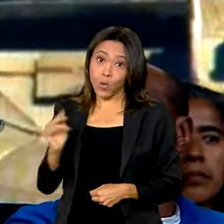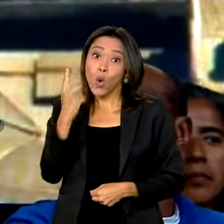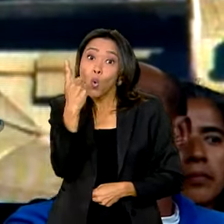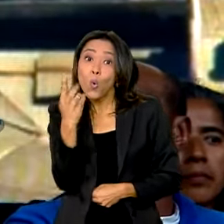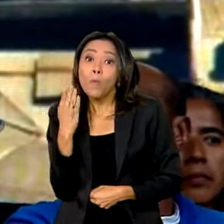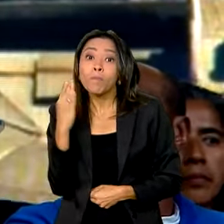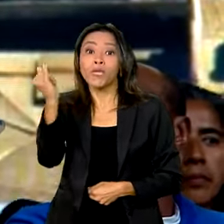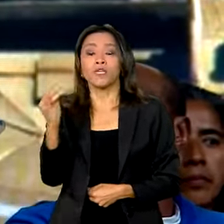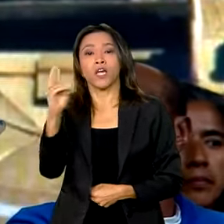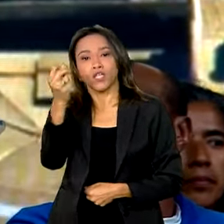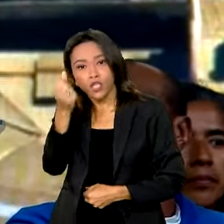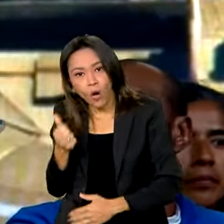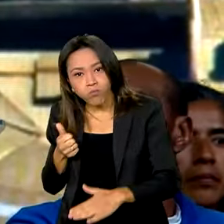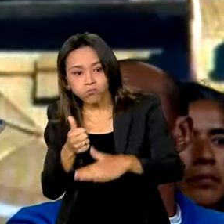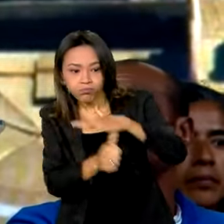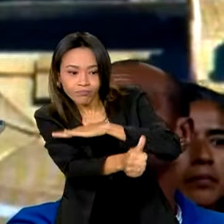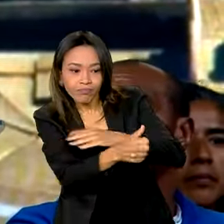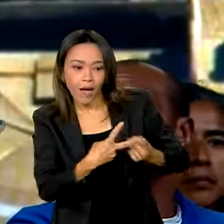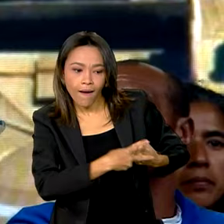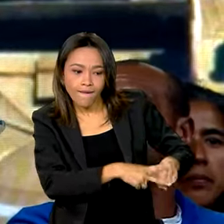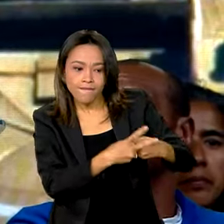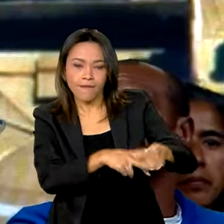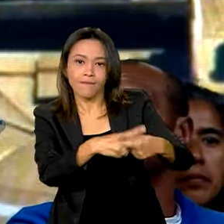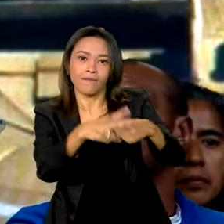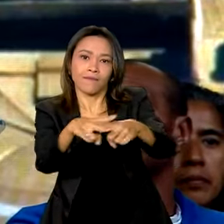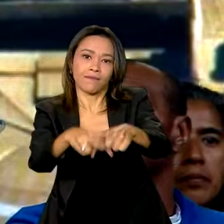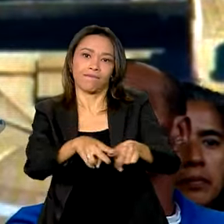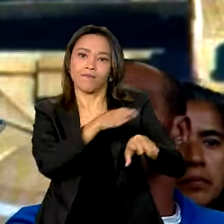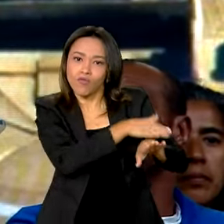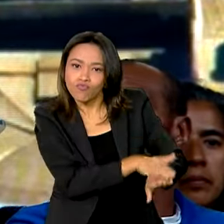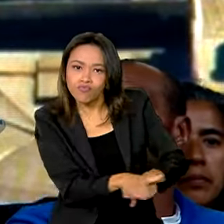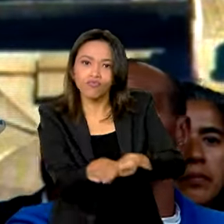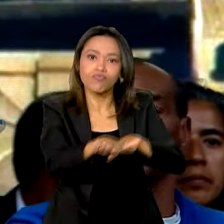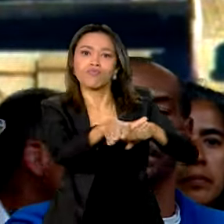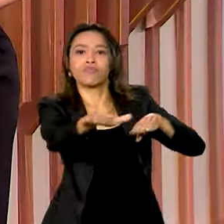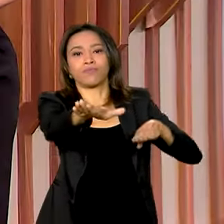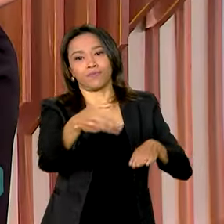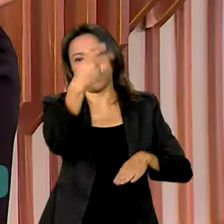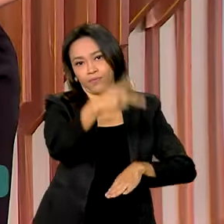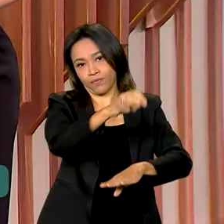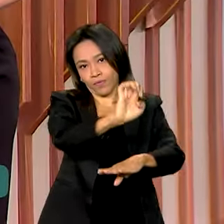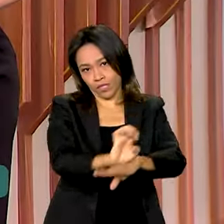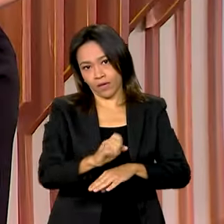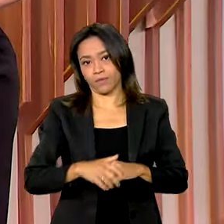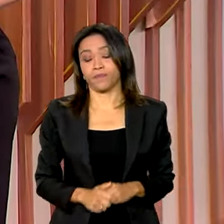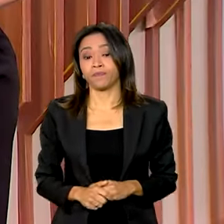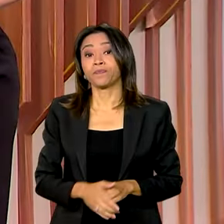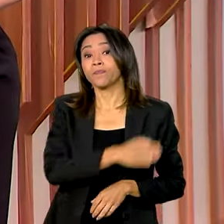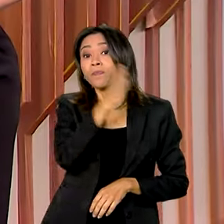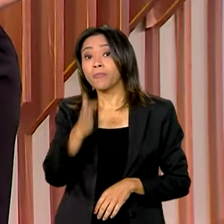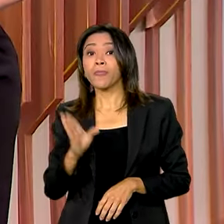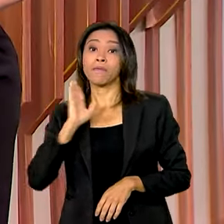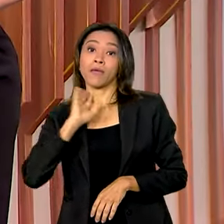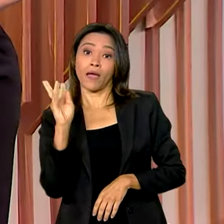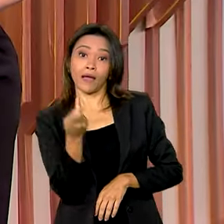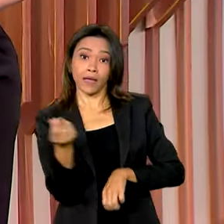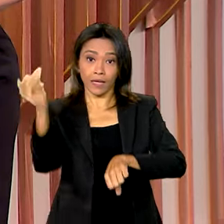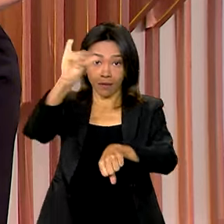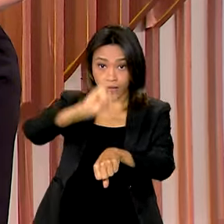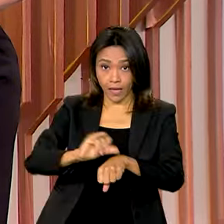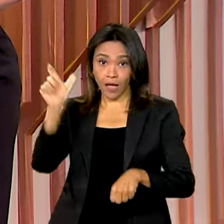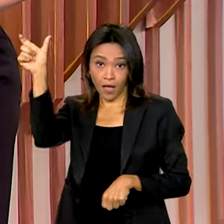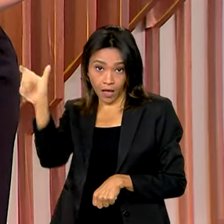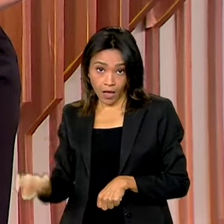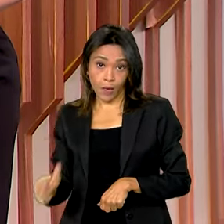para recuperar as rodovias do estado de Minas Gerais e levar o estado adiante. E em Belo Horizonte, a primeira-dama,